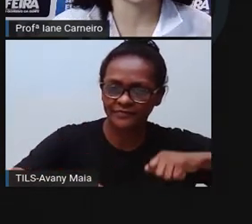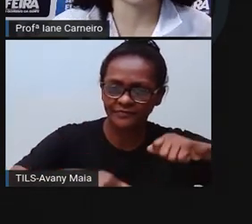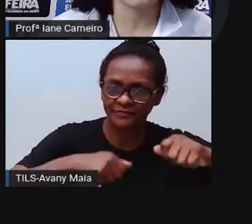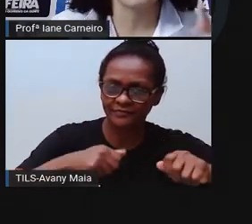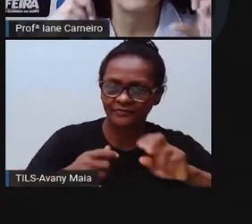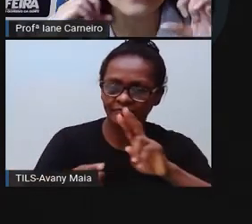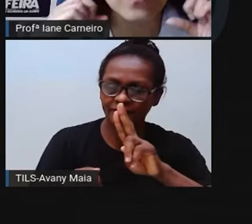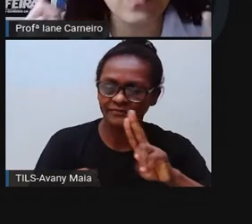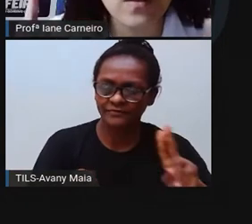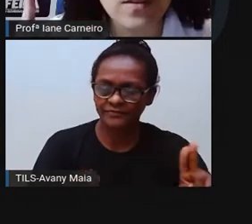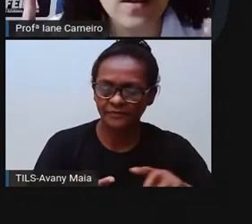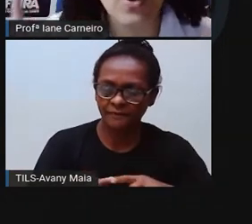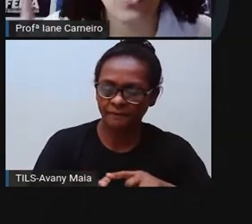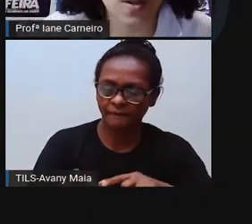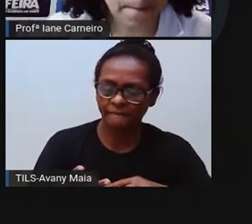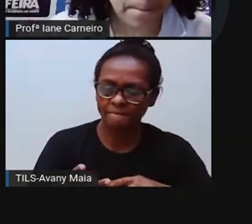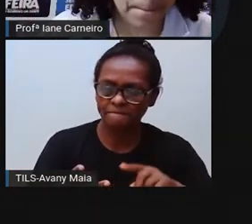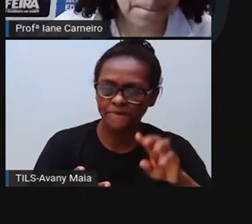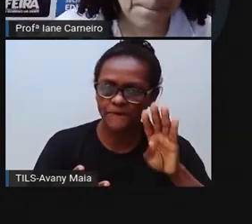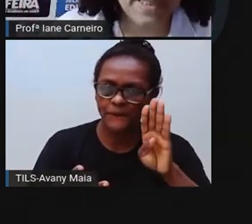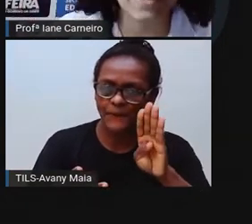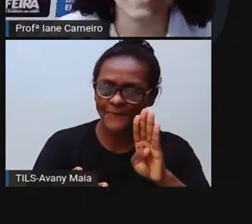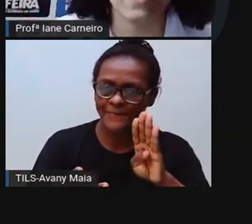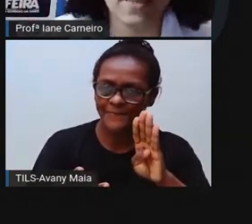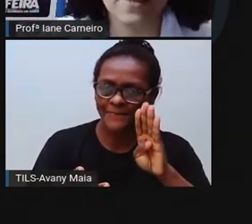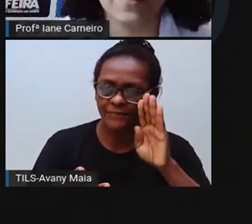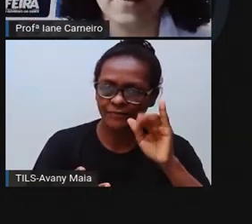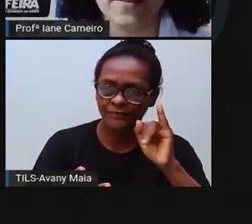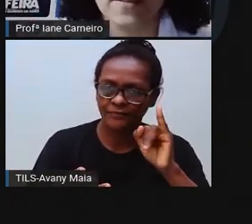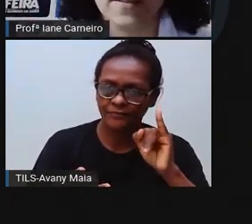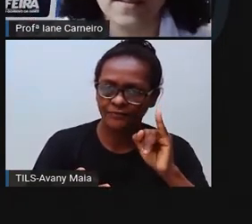Bicicleta. Qual é primeiro som? Ó, bi.